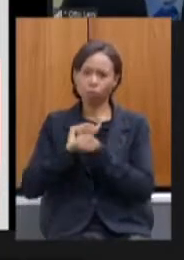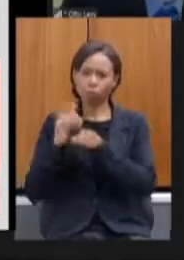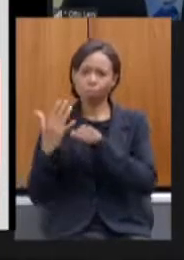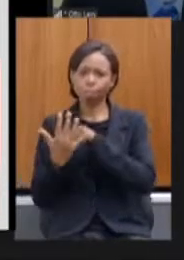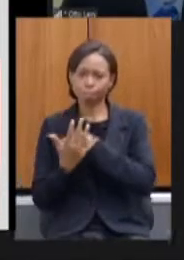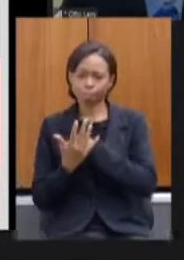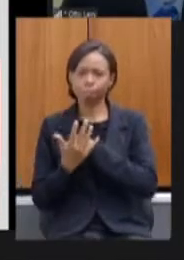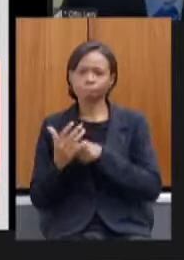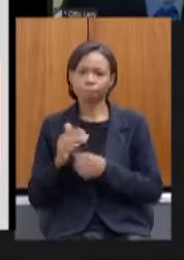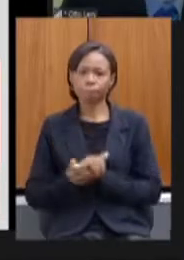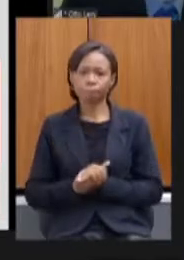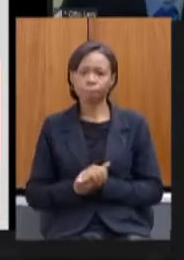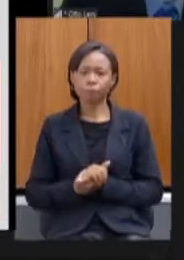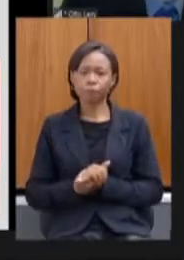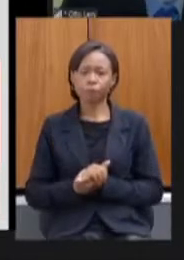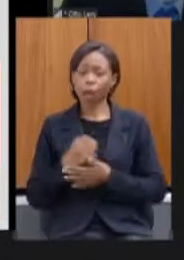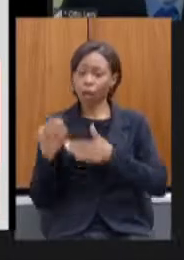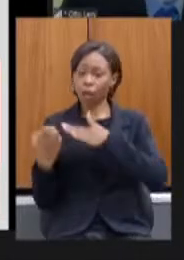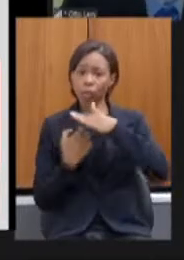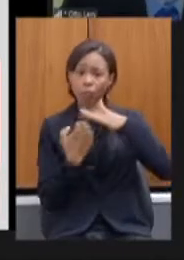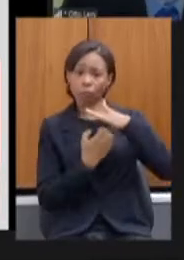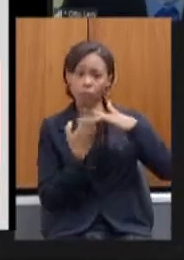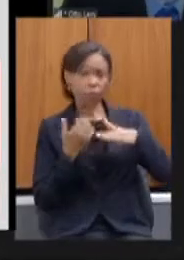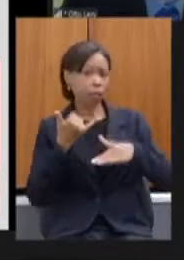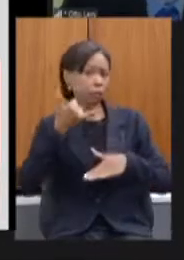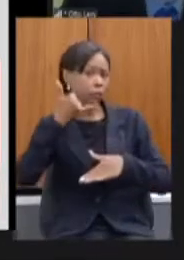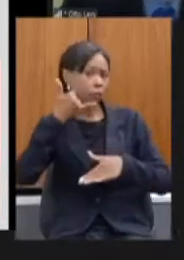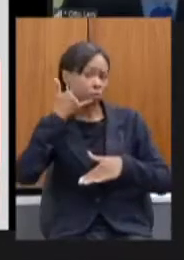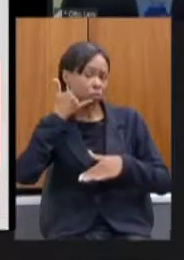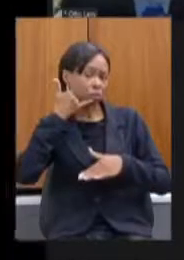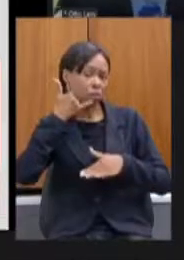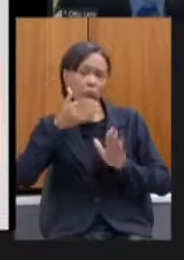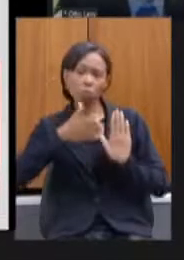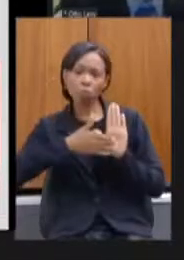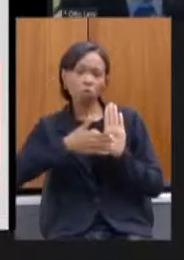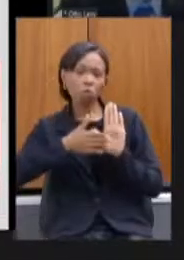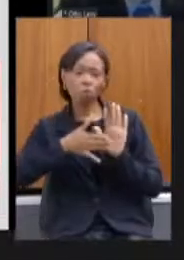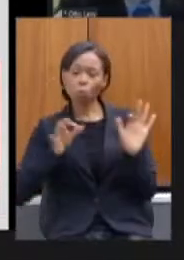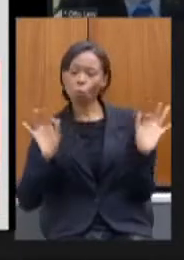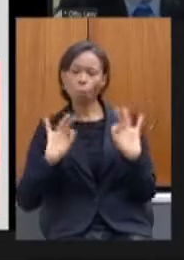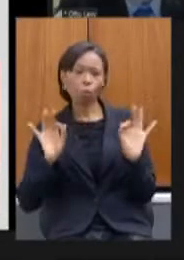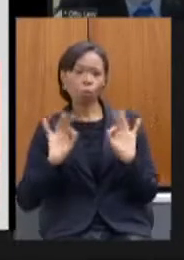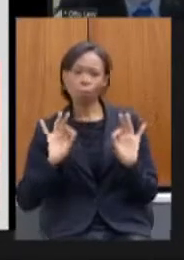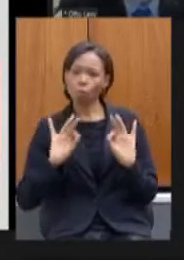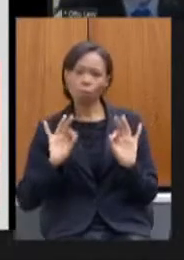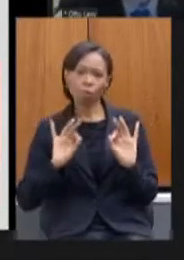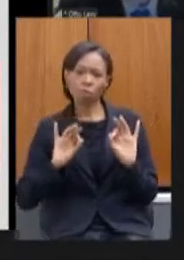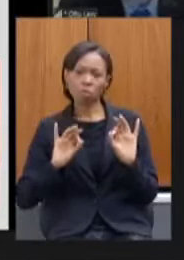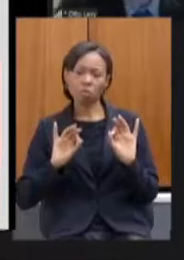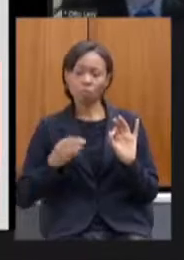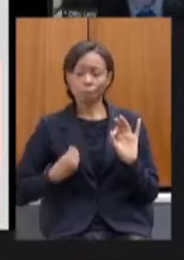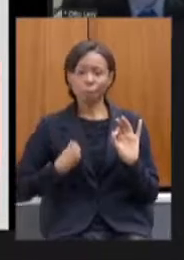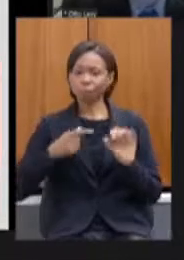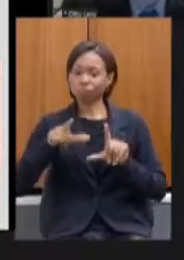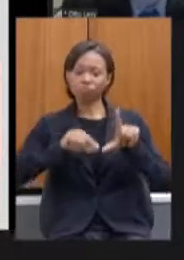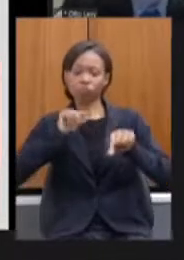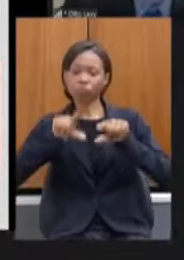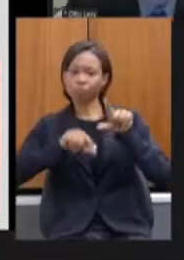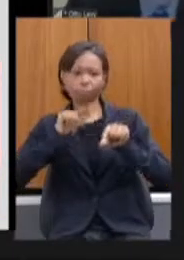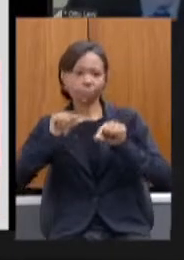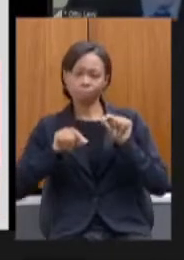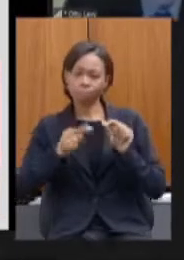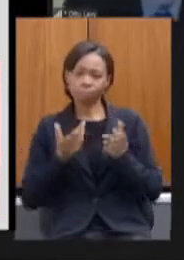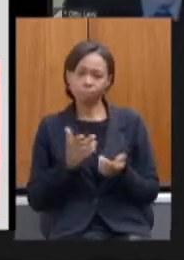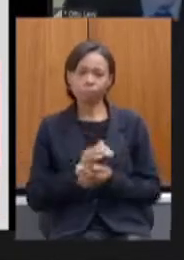nenhuma empresa de telefonia encaminhou proposta para participar da seleção pública a